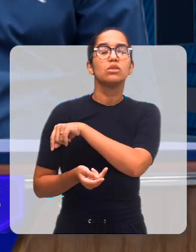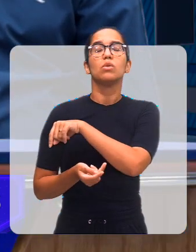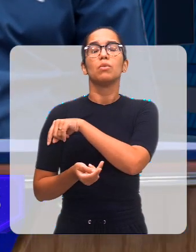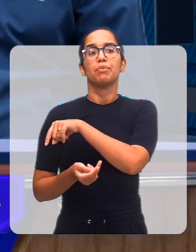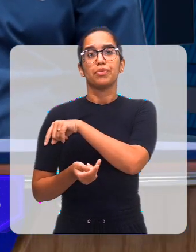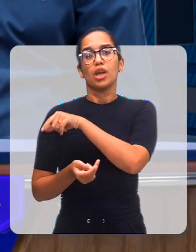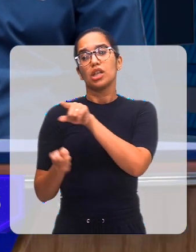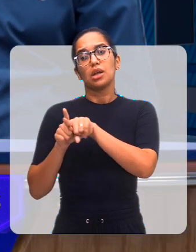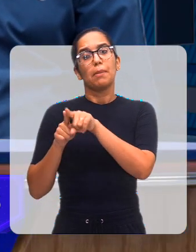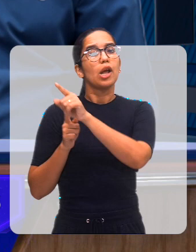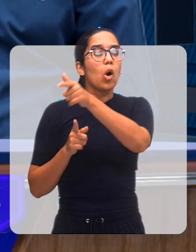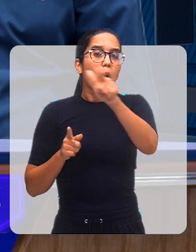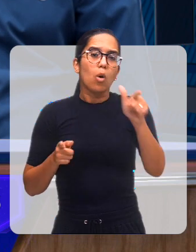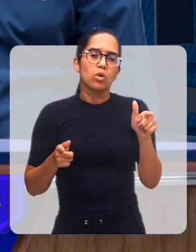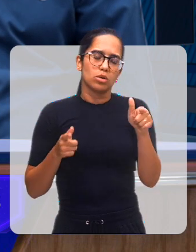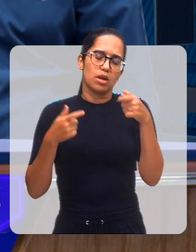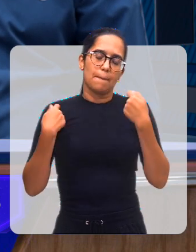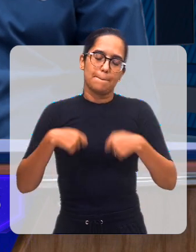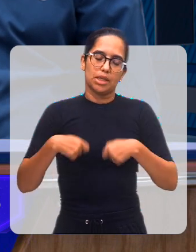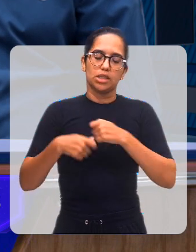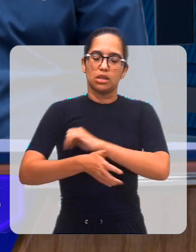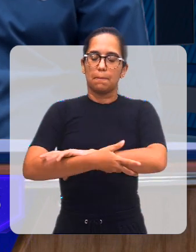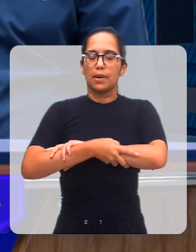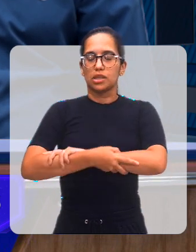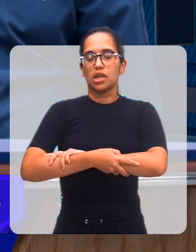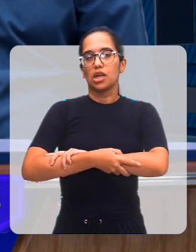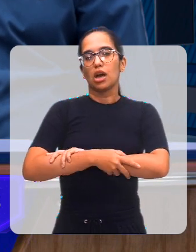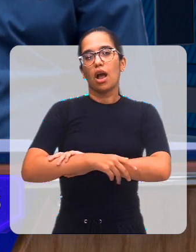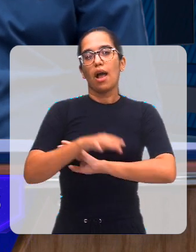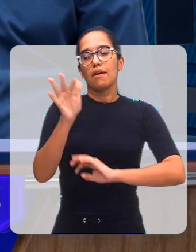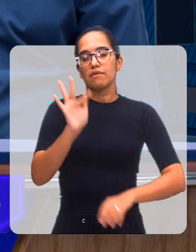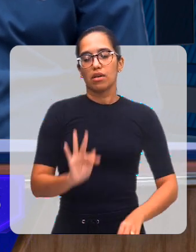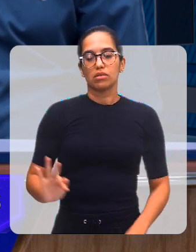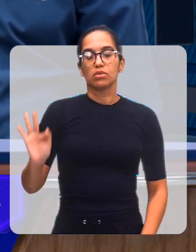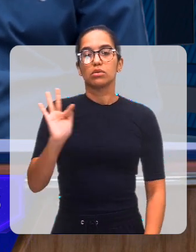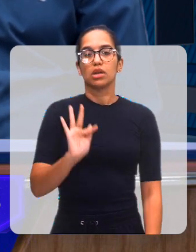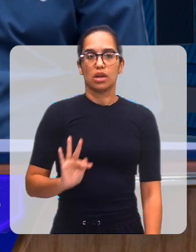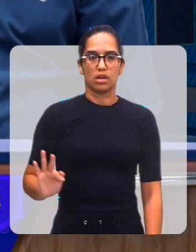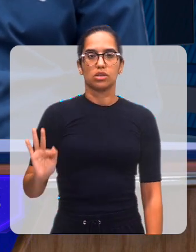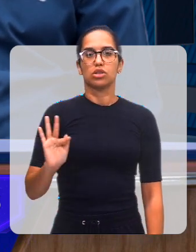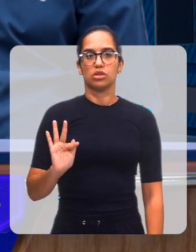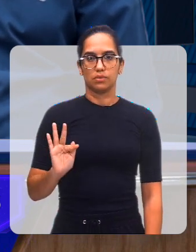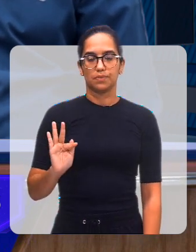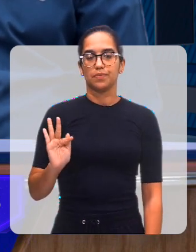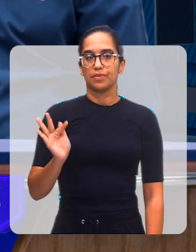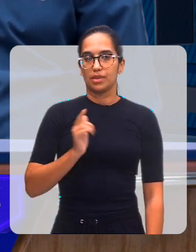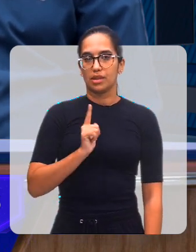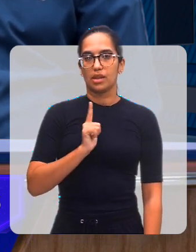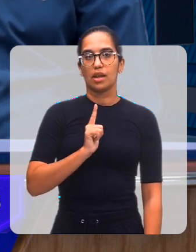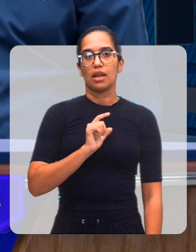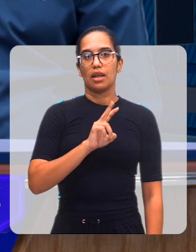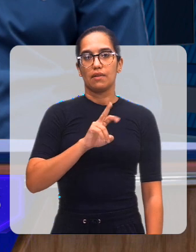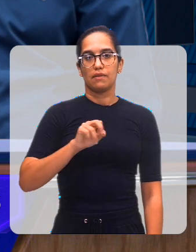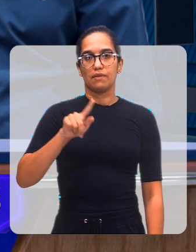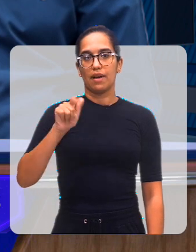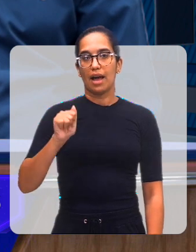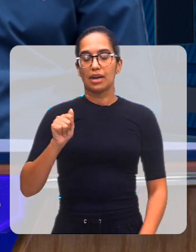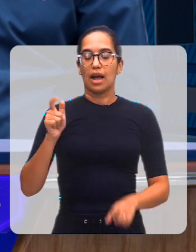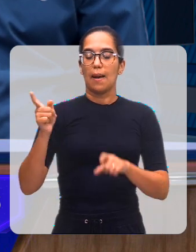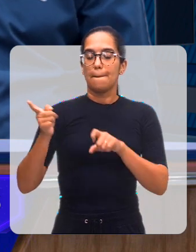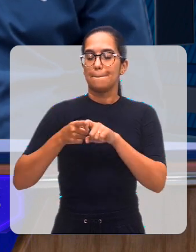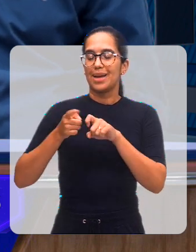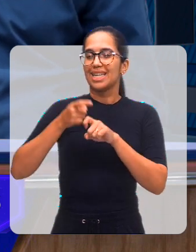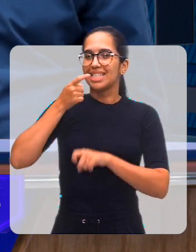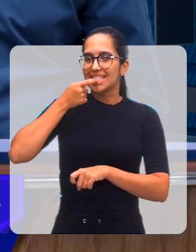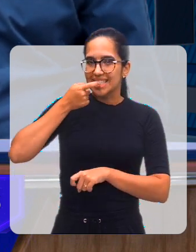Isso, em outras situações. Então, temos parceria com a faculdade que oferece vagas para atendimento para dentista,